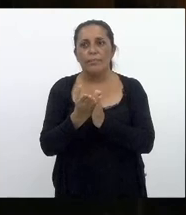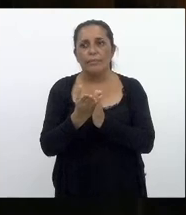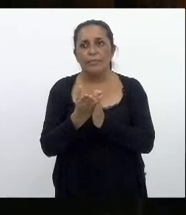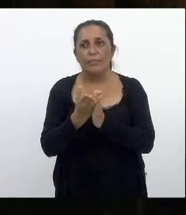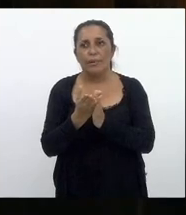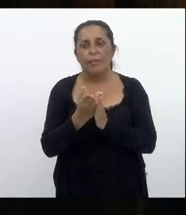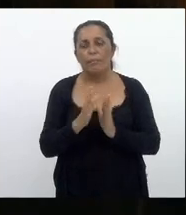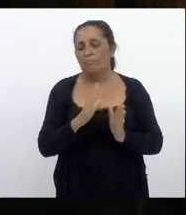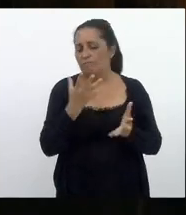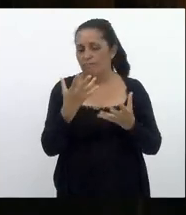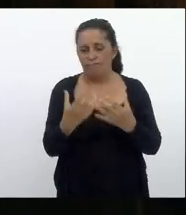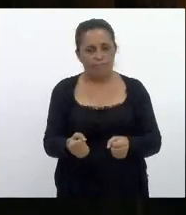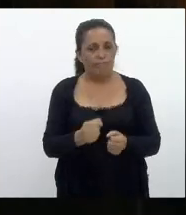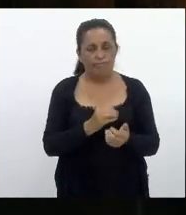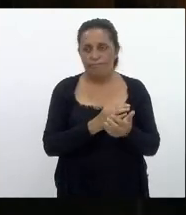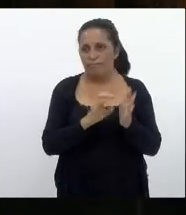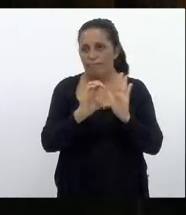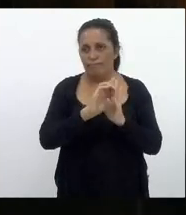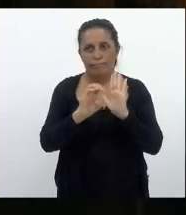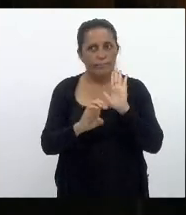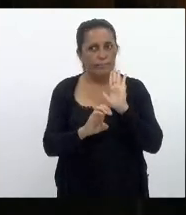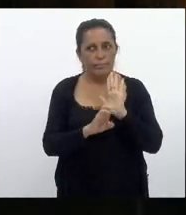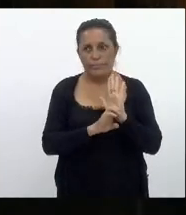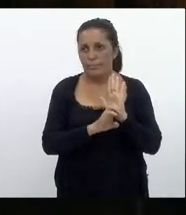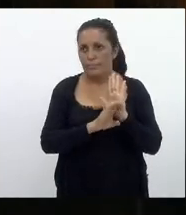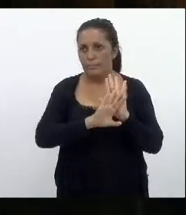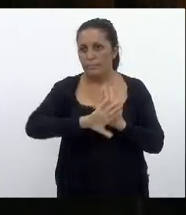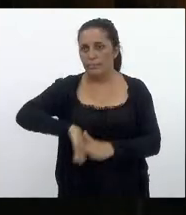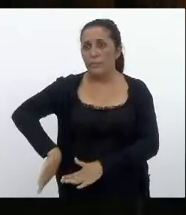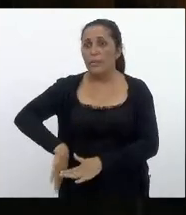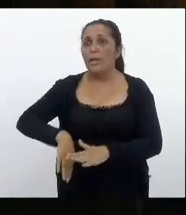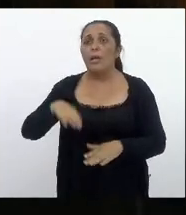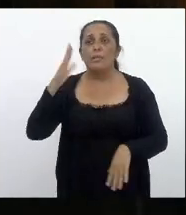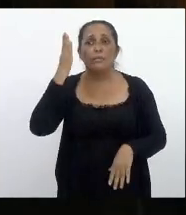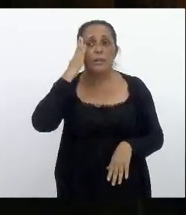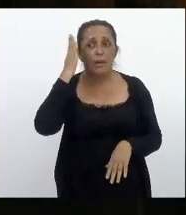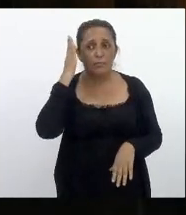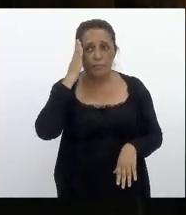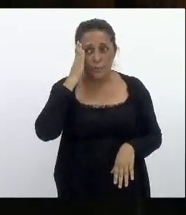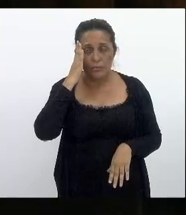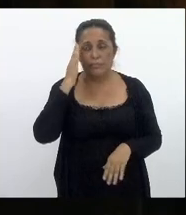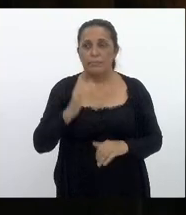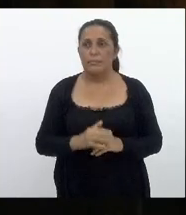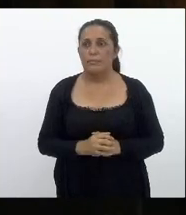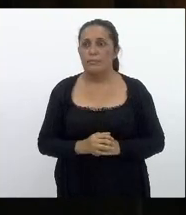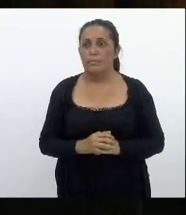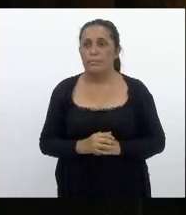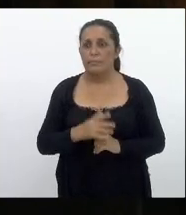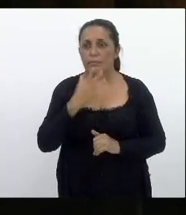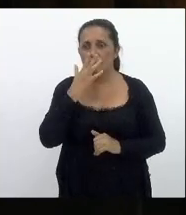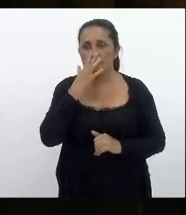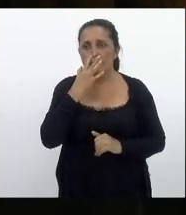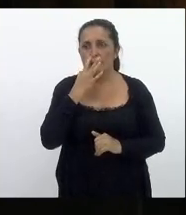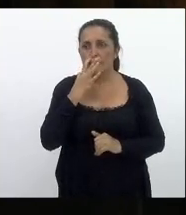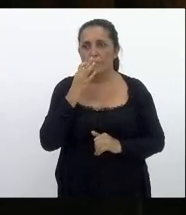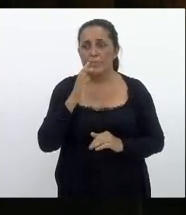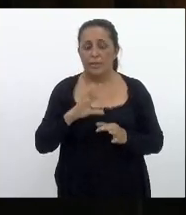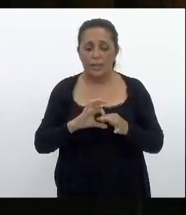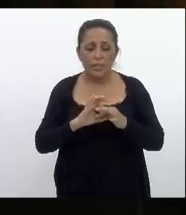desconsideradas porque entendem que a livre